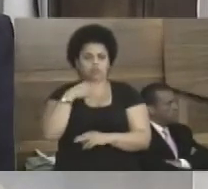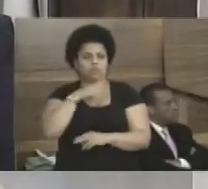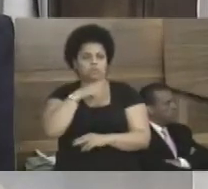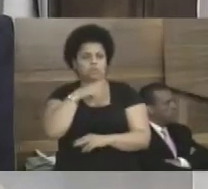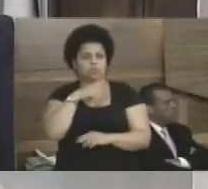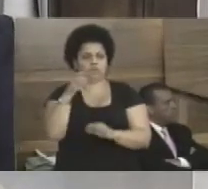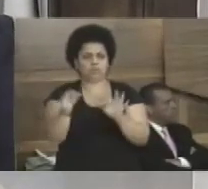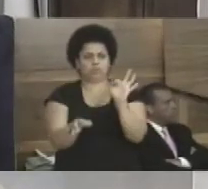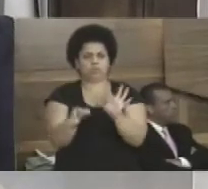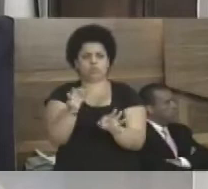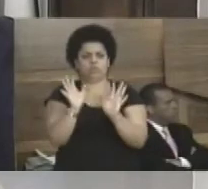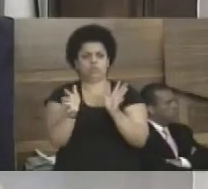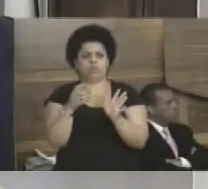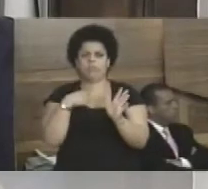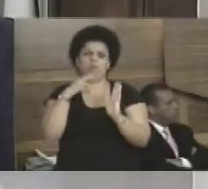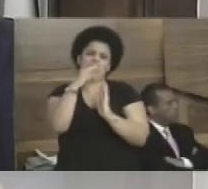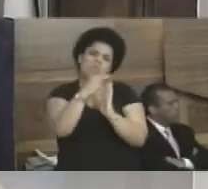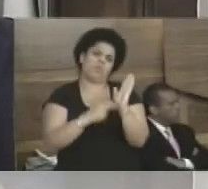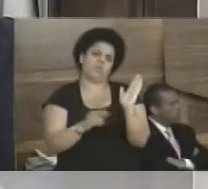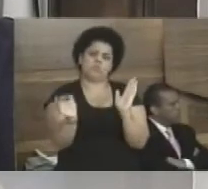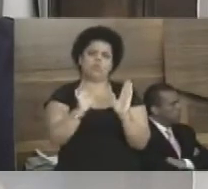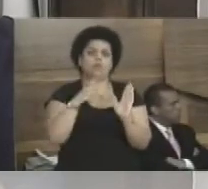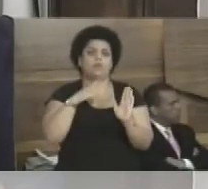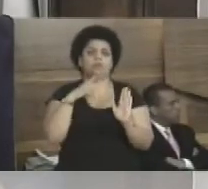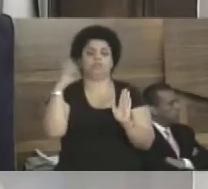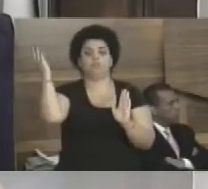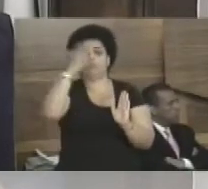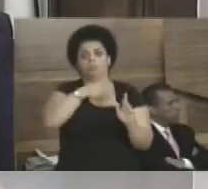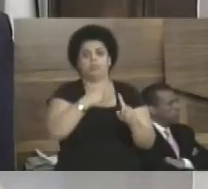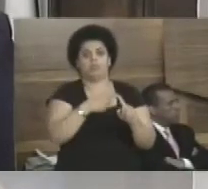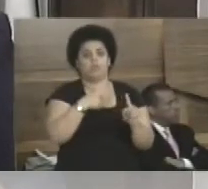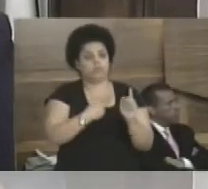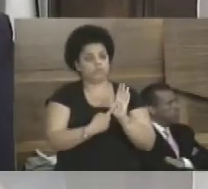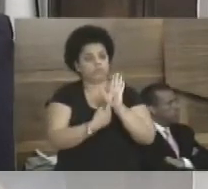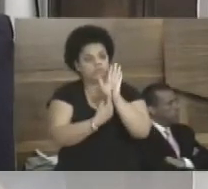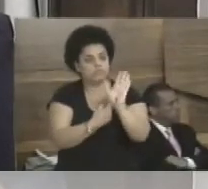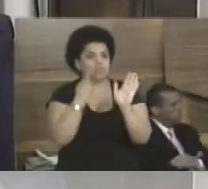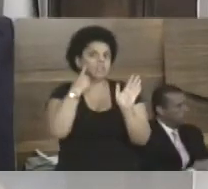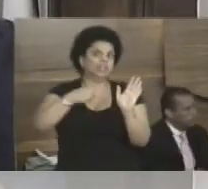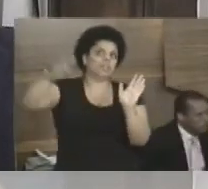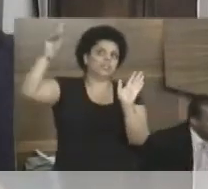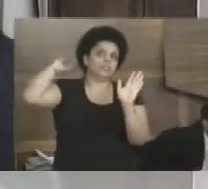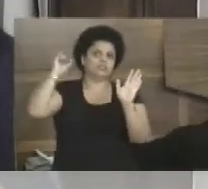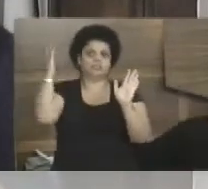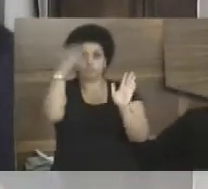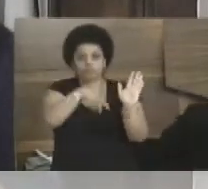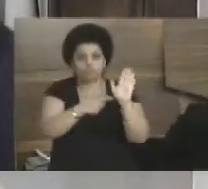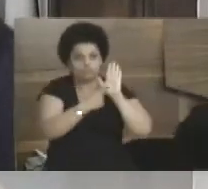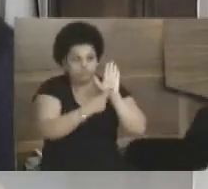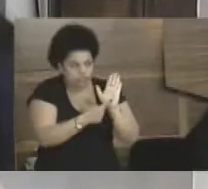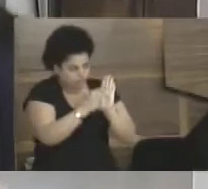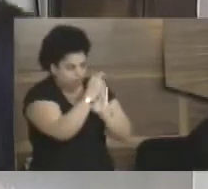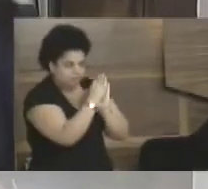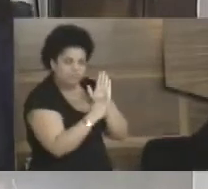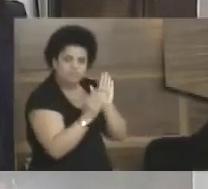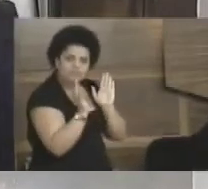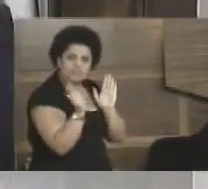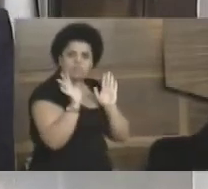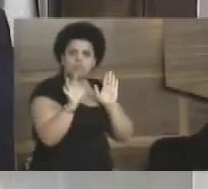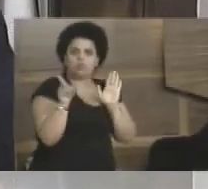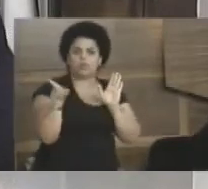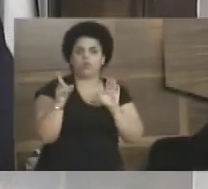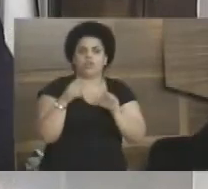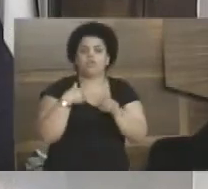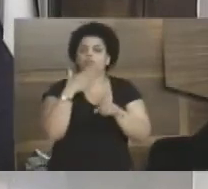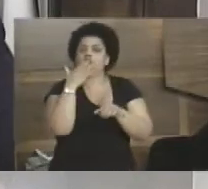até com a sentença judicial aqui, mas eu não vou ler, mas elas estão aqui porque eu mostrei para eles semana passada, inclusive isso, a gente já pediu tanto ao